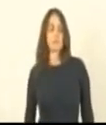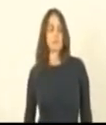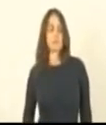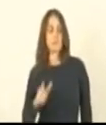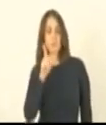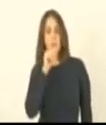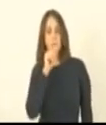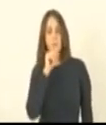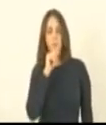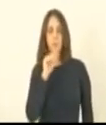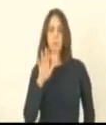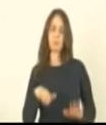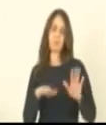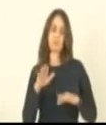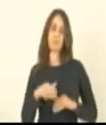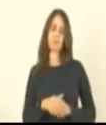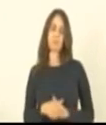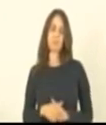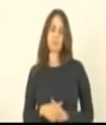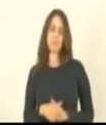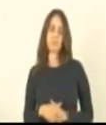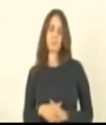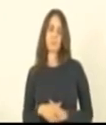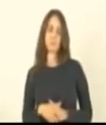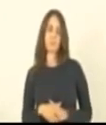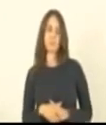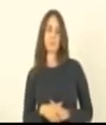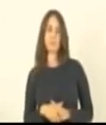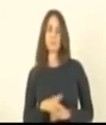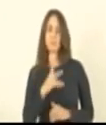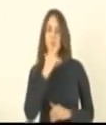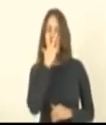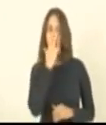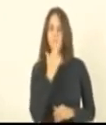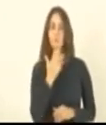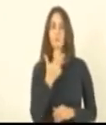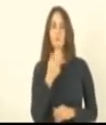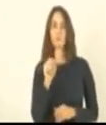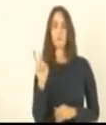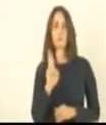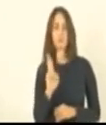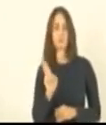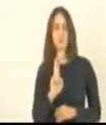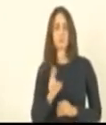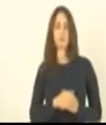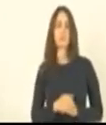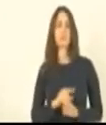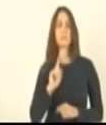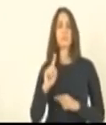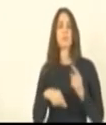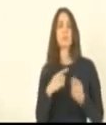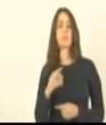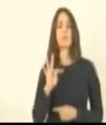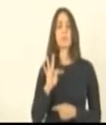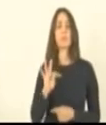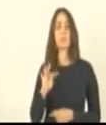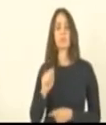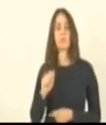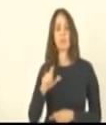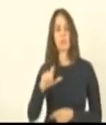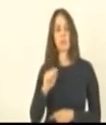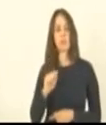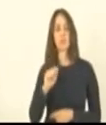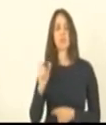água às vezes é valor é quase igual a vinte reais depois vem uma taxa exorbitante né para a